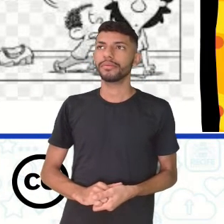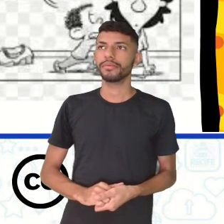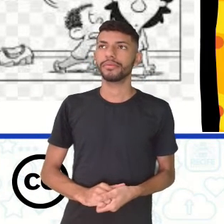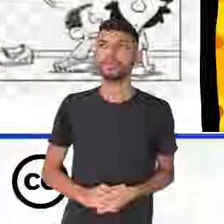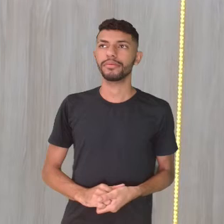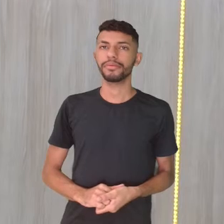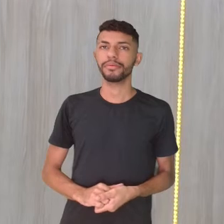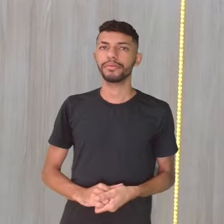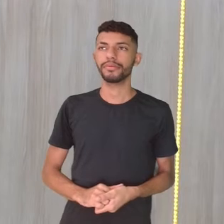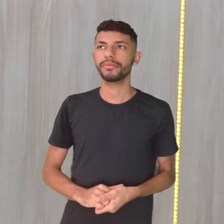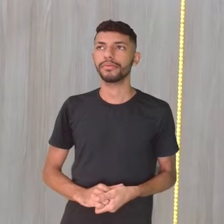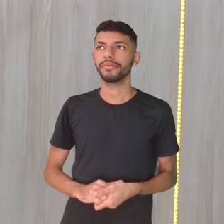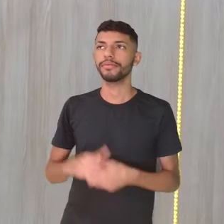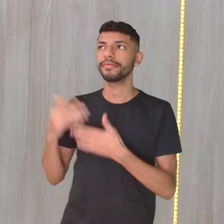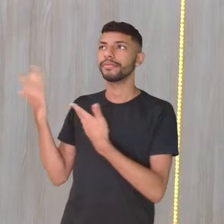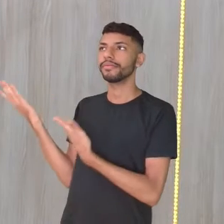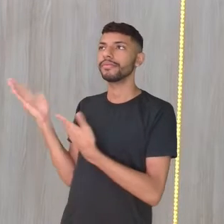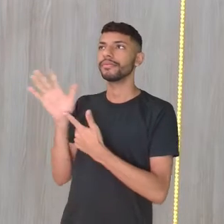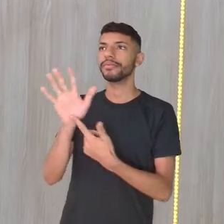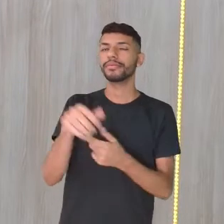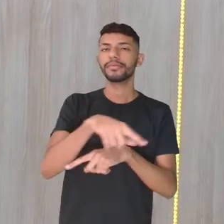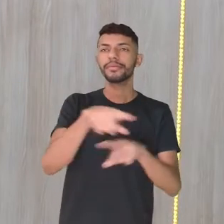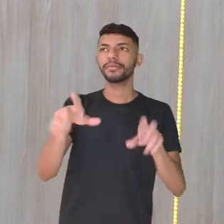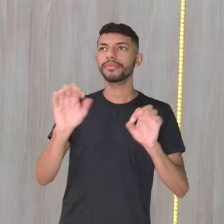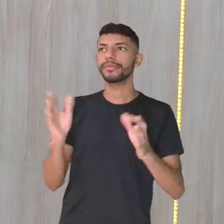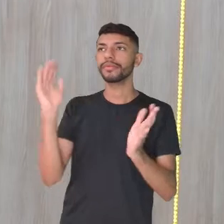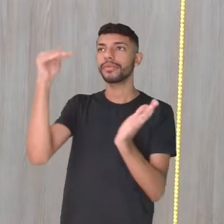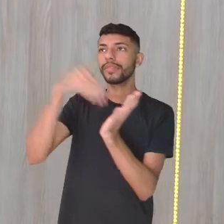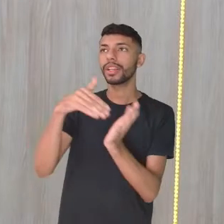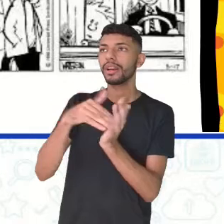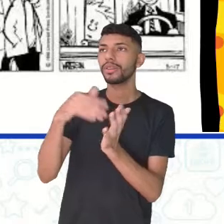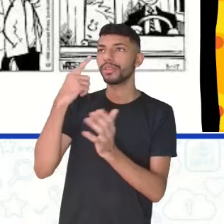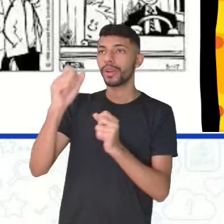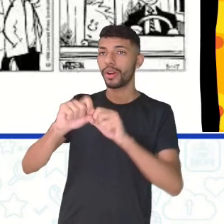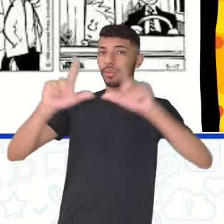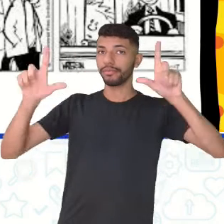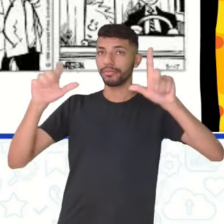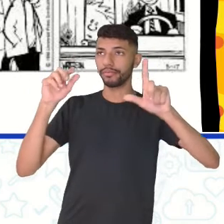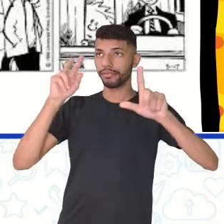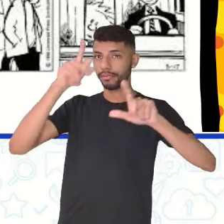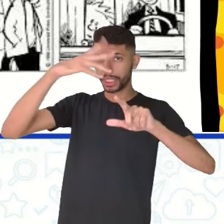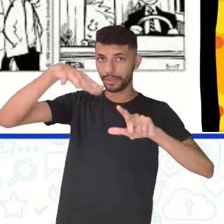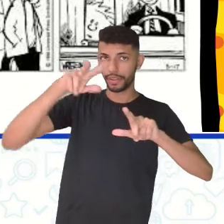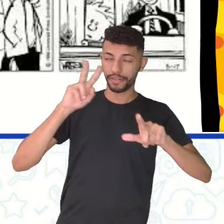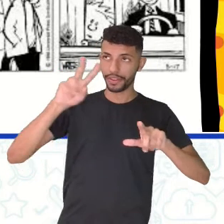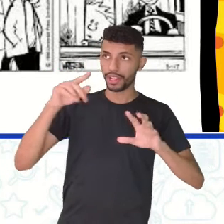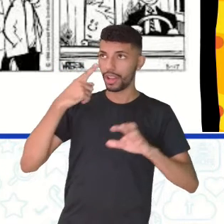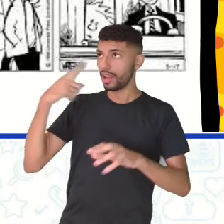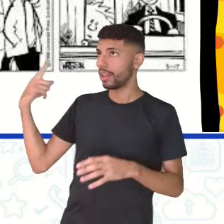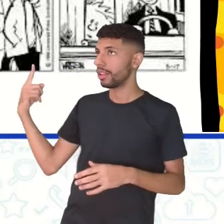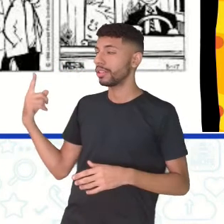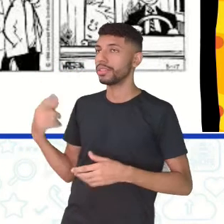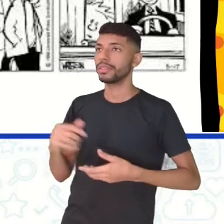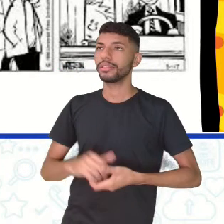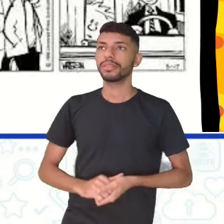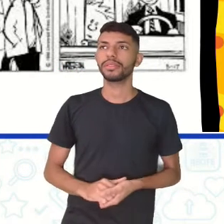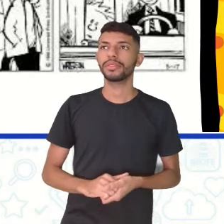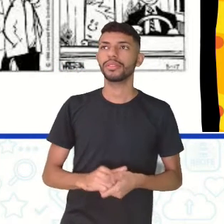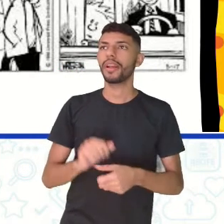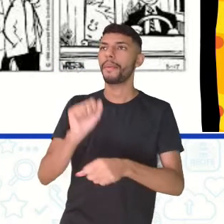panels, tá? Então, está aí para você ver. Só essa última aqui. Aumenta aí para o pessoal ver, O pessoal que está vendo na reprise, pessoal.